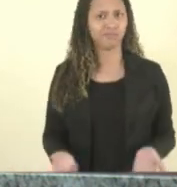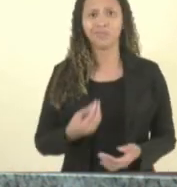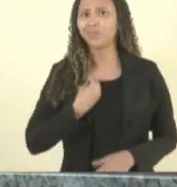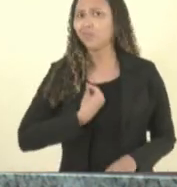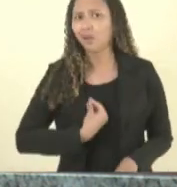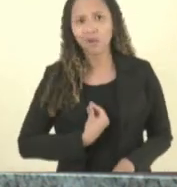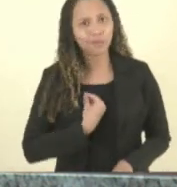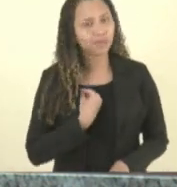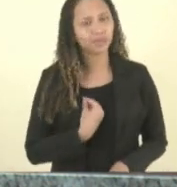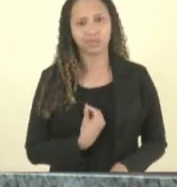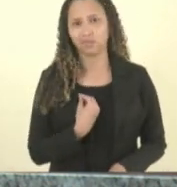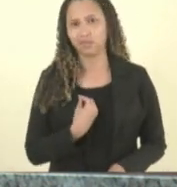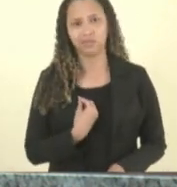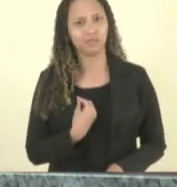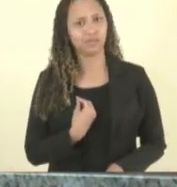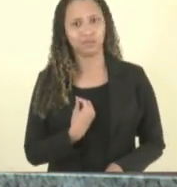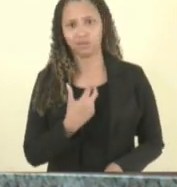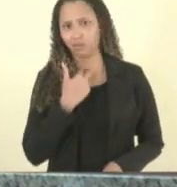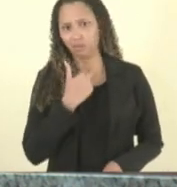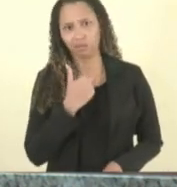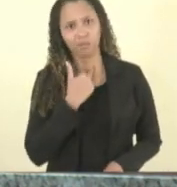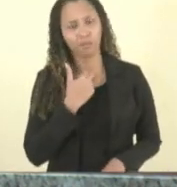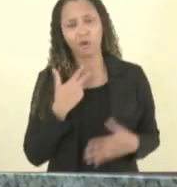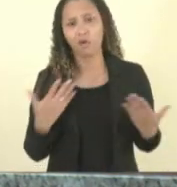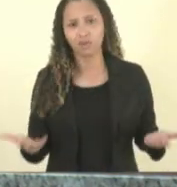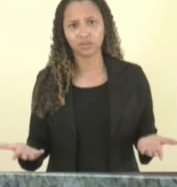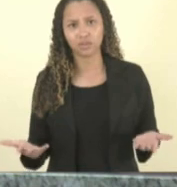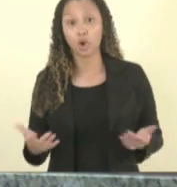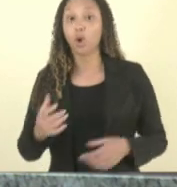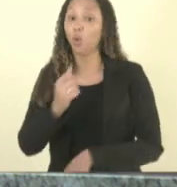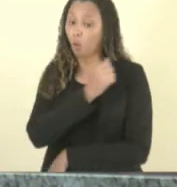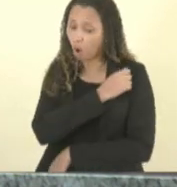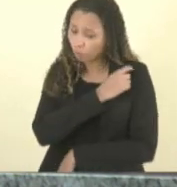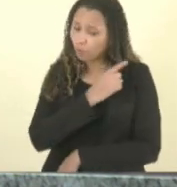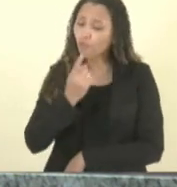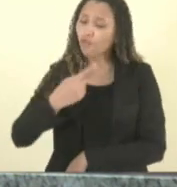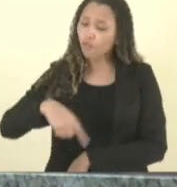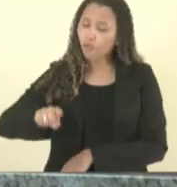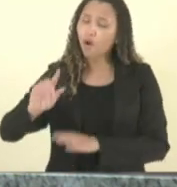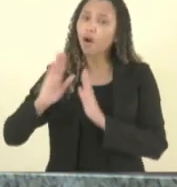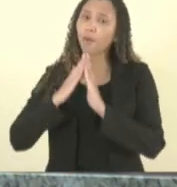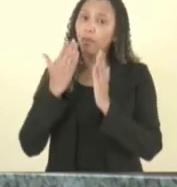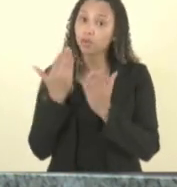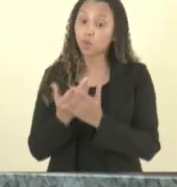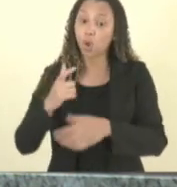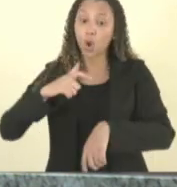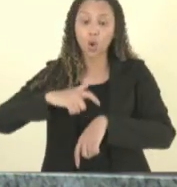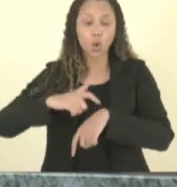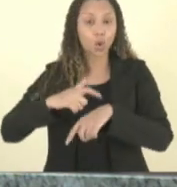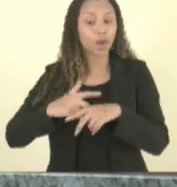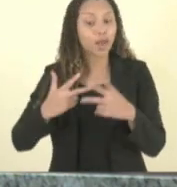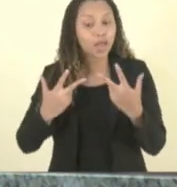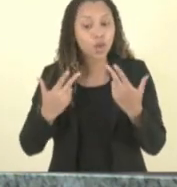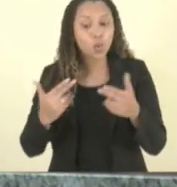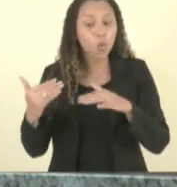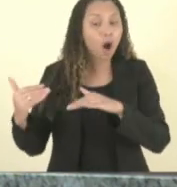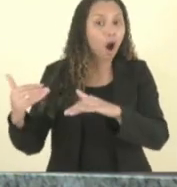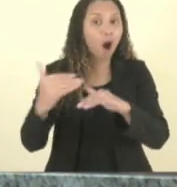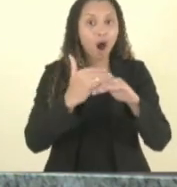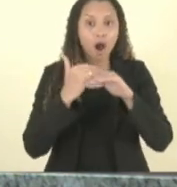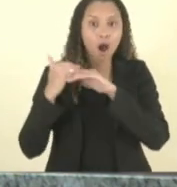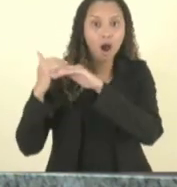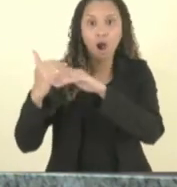isso não existe isso então o estudante tem que ir para a escola no horário igual para todos